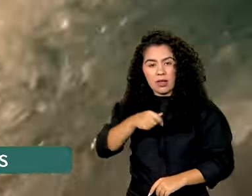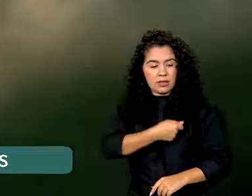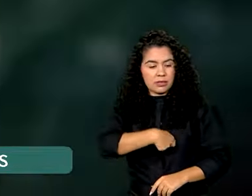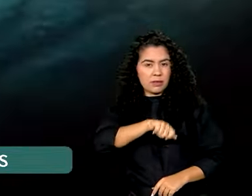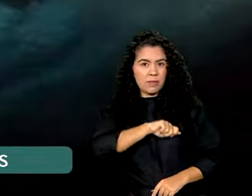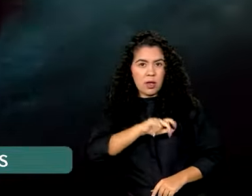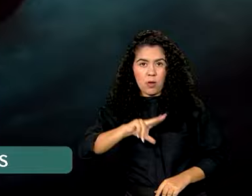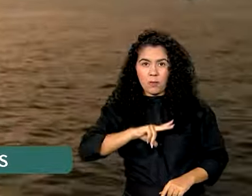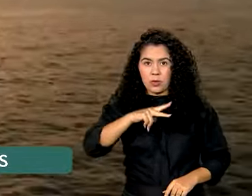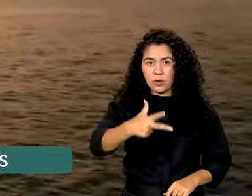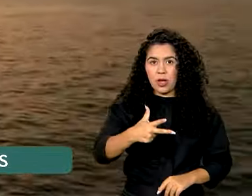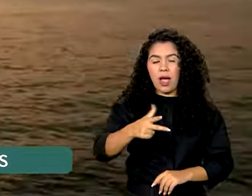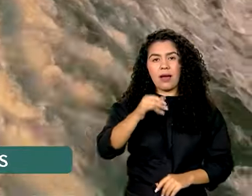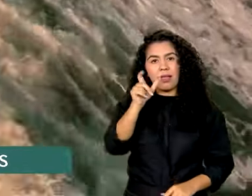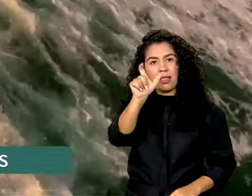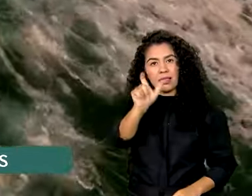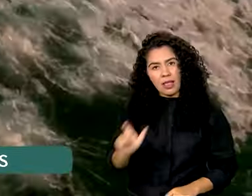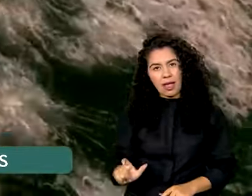Itália.